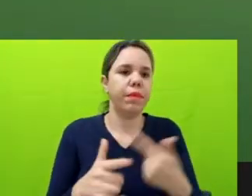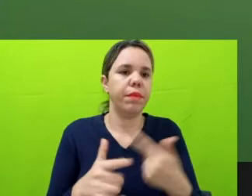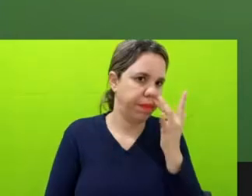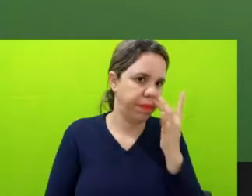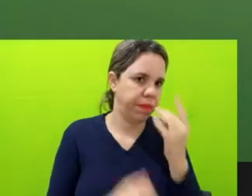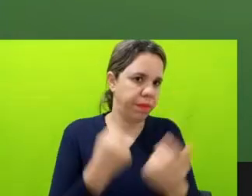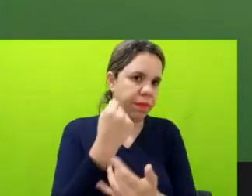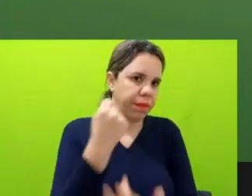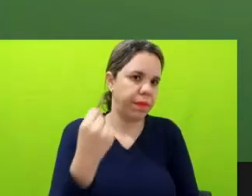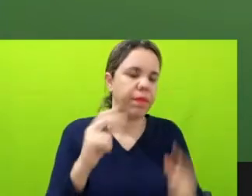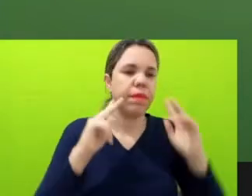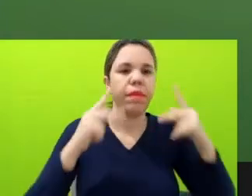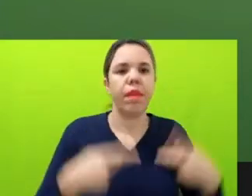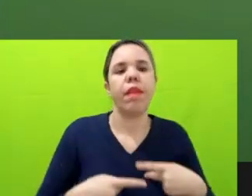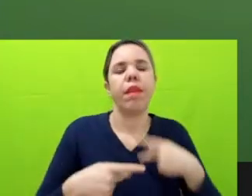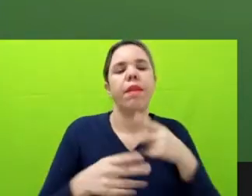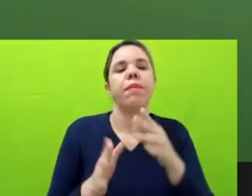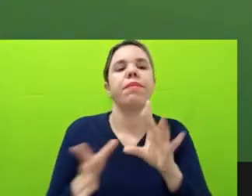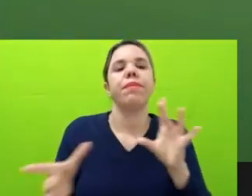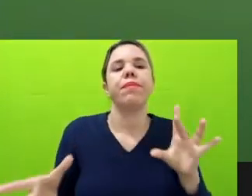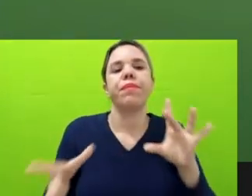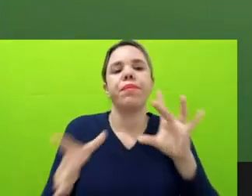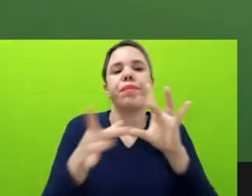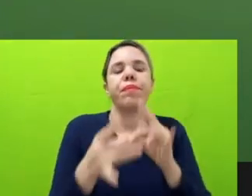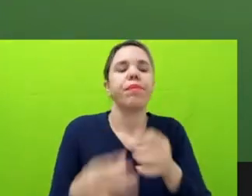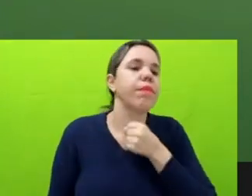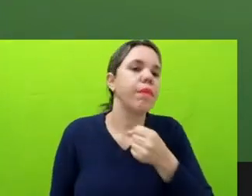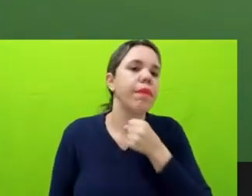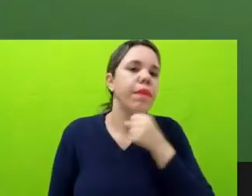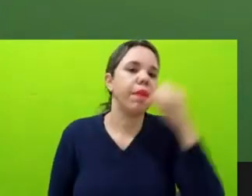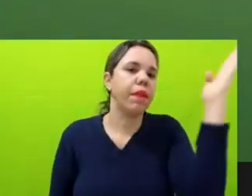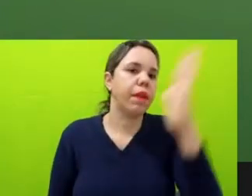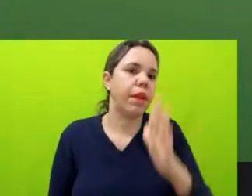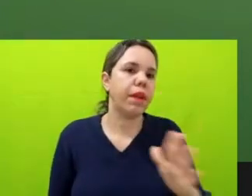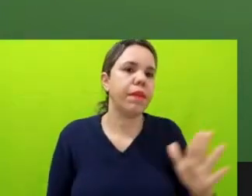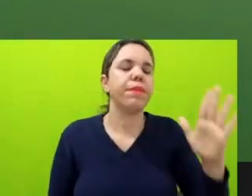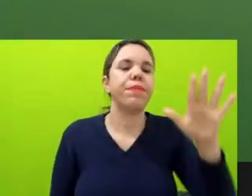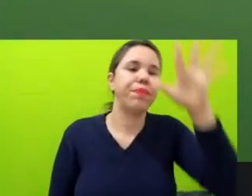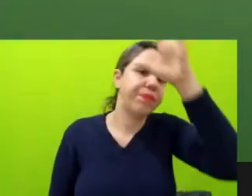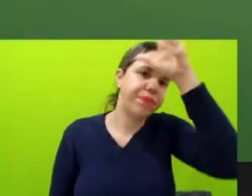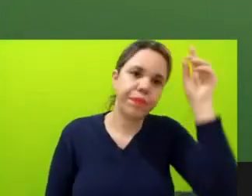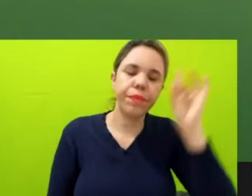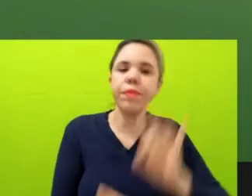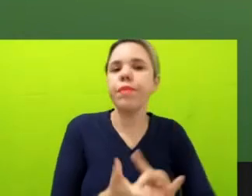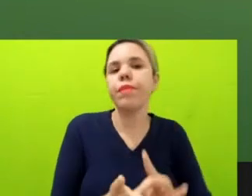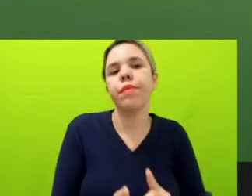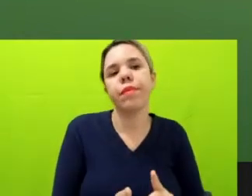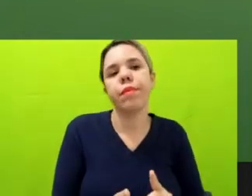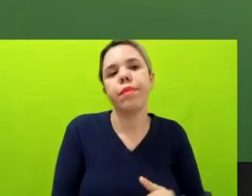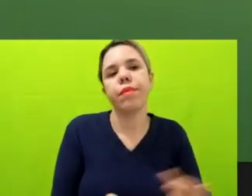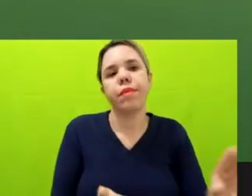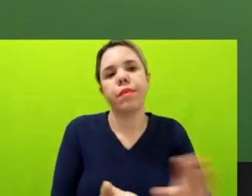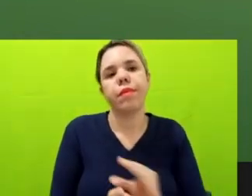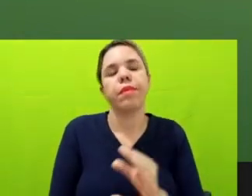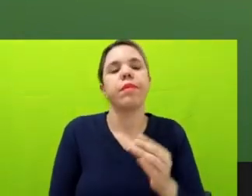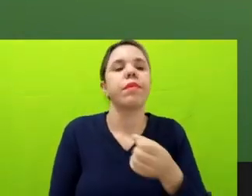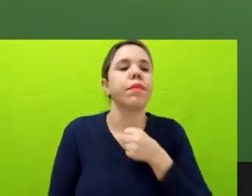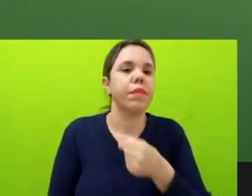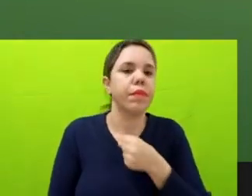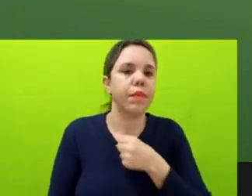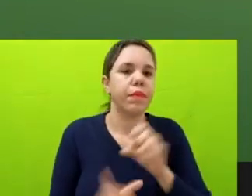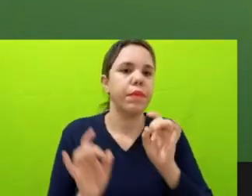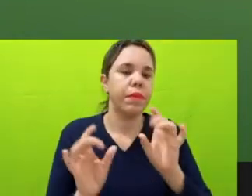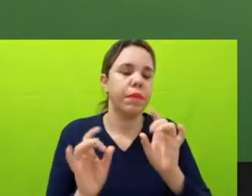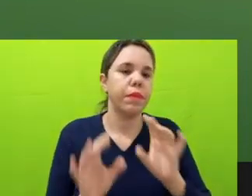né, que foi uma parceria que nós fizemos com a Repórter Brasil. A Amazônia Real fez o financiamento de reportagens especiais, no total de